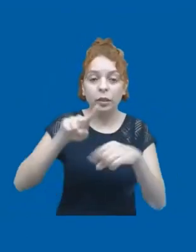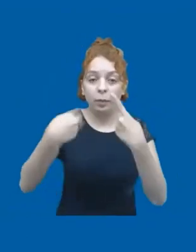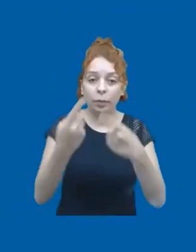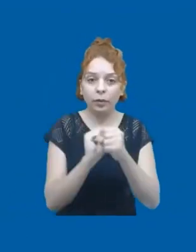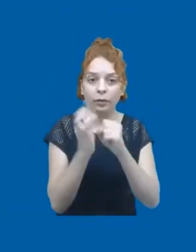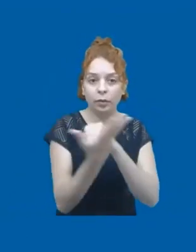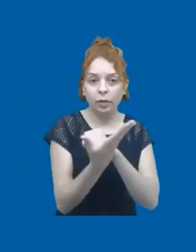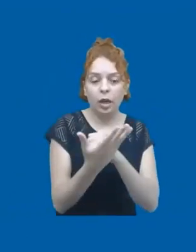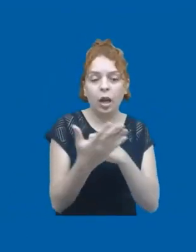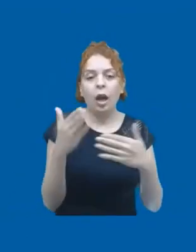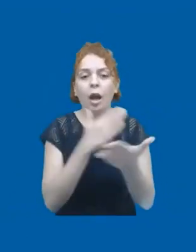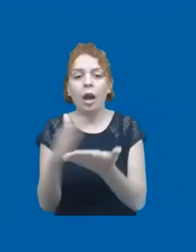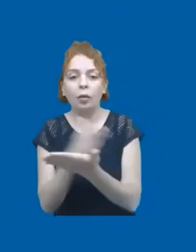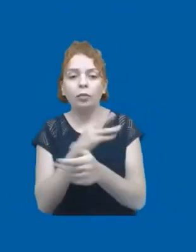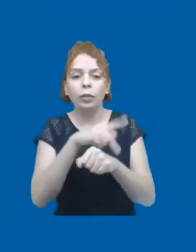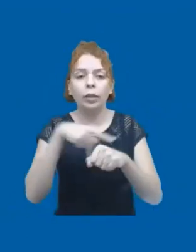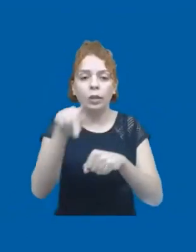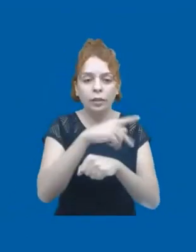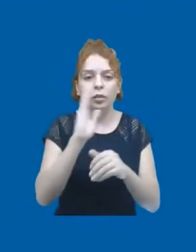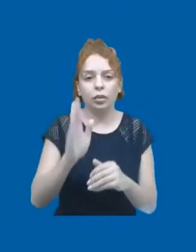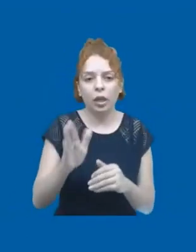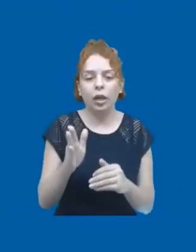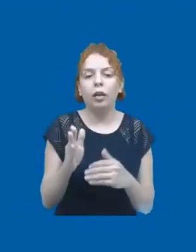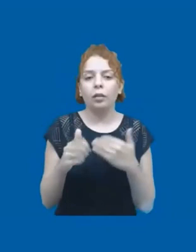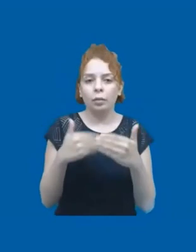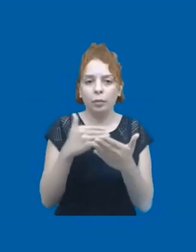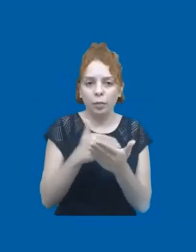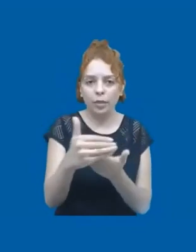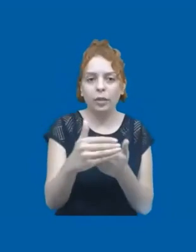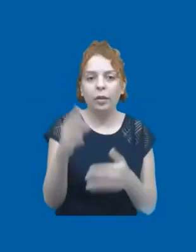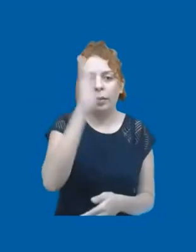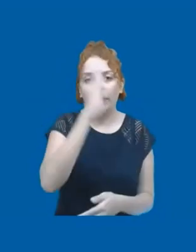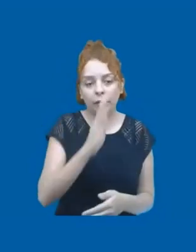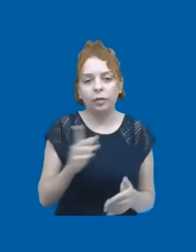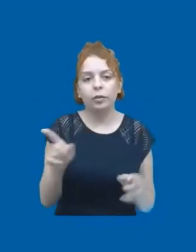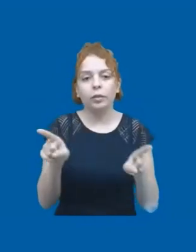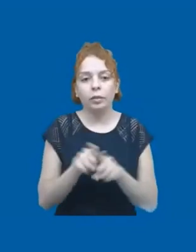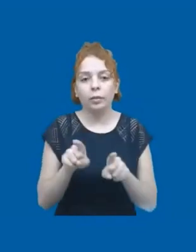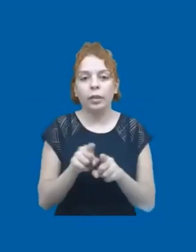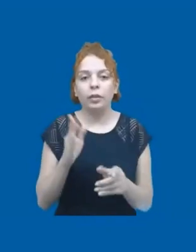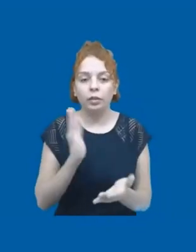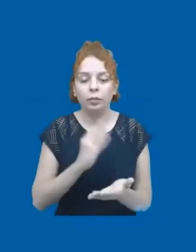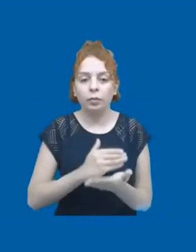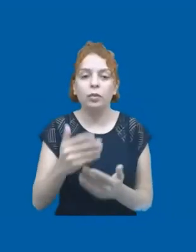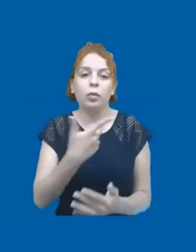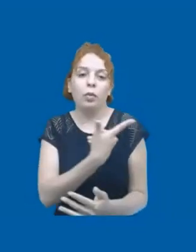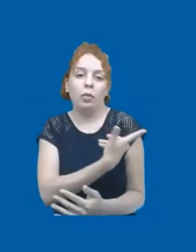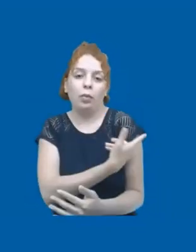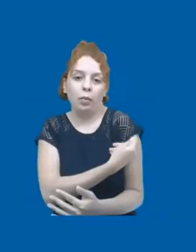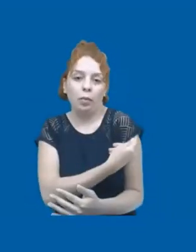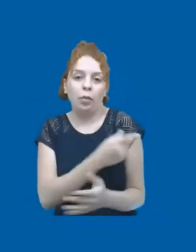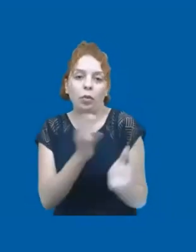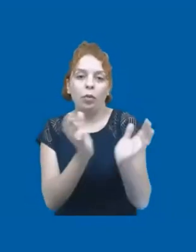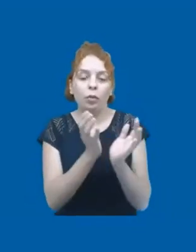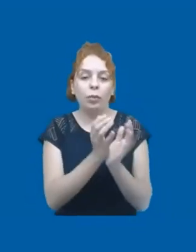alguns países já adotaram de pronto, o Brasil, felizmente, adotou isso, né, a vacinação de grupos prioritários, principalmente